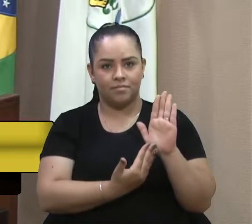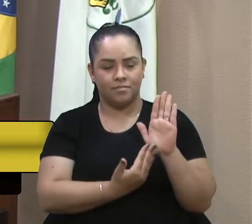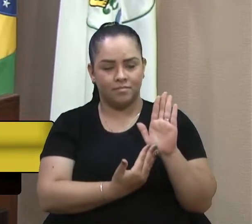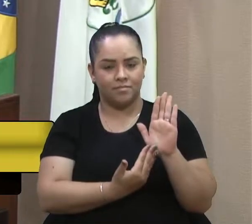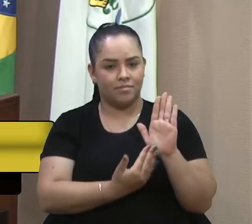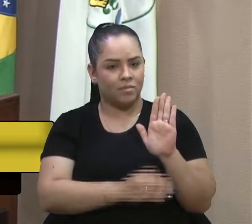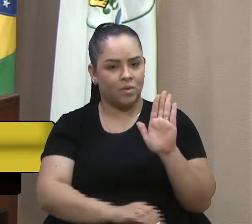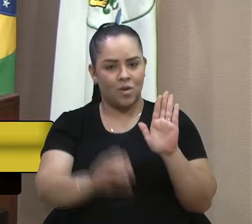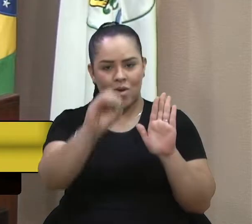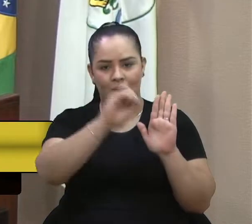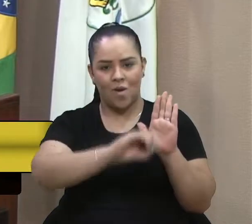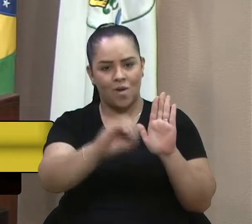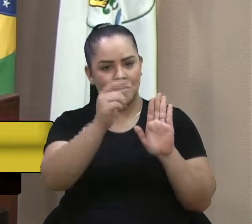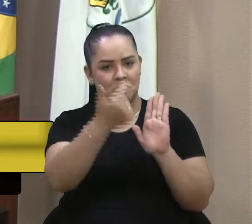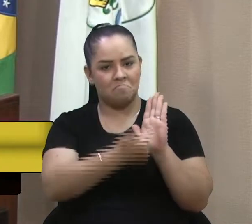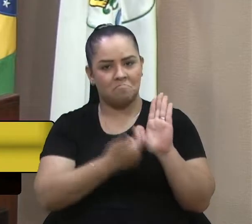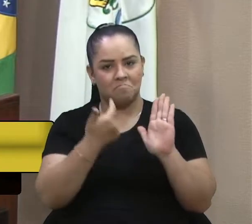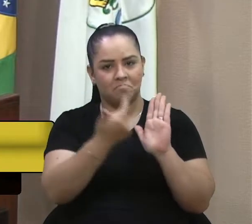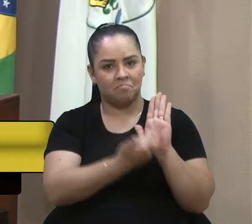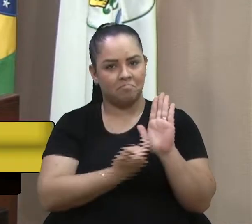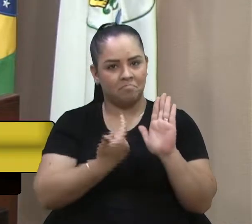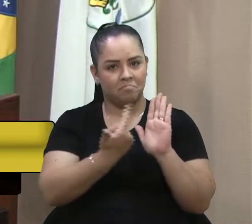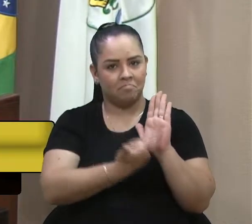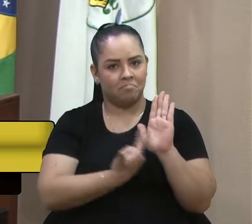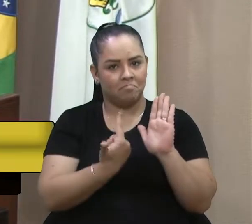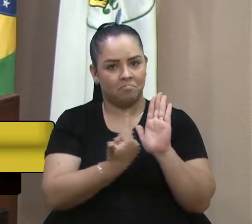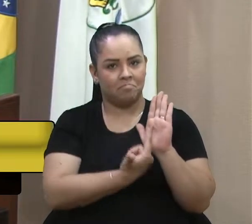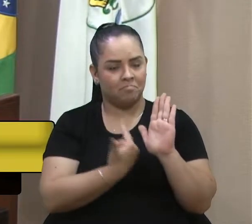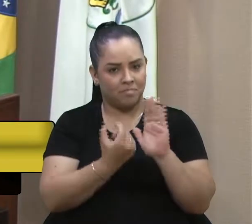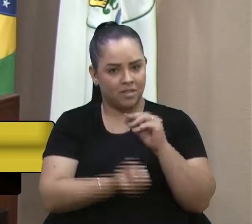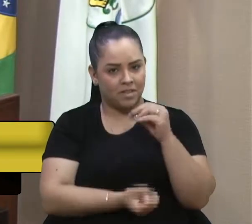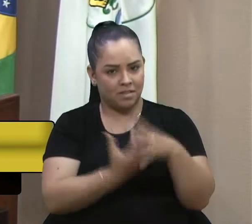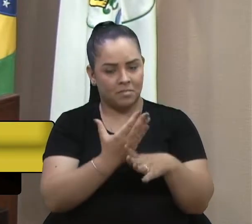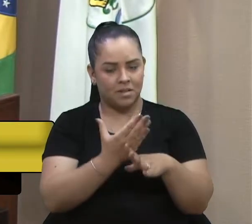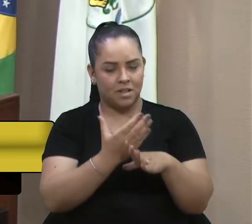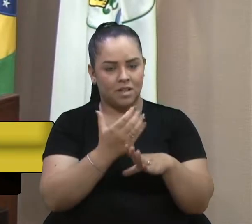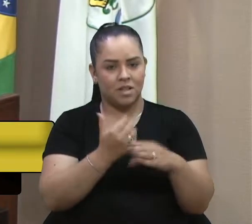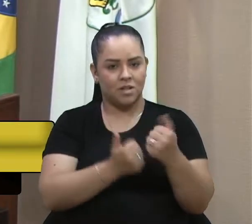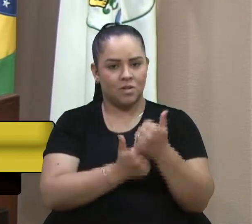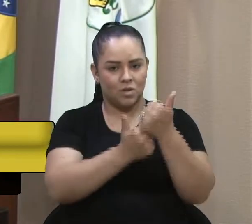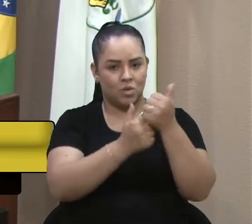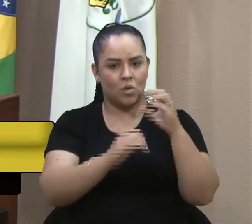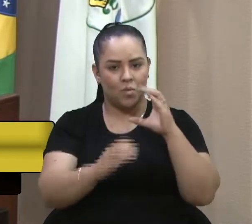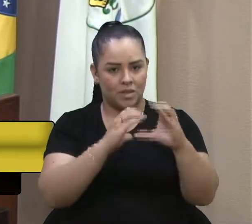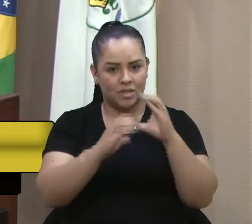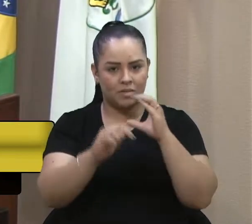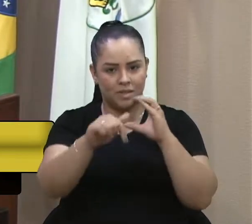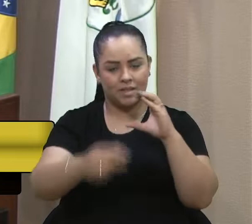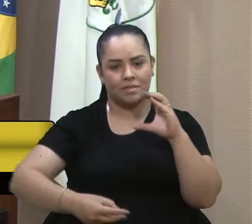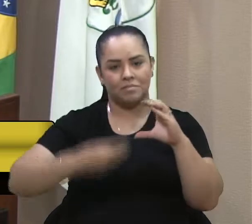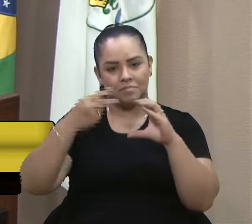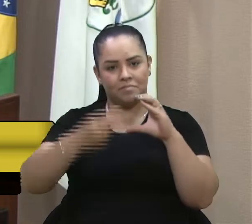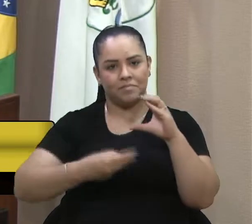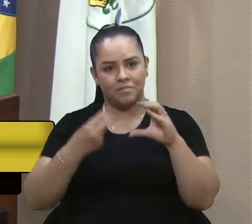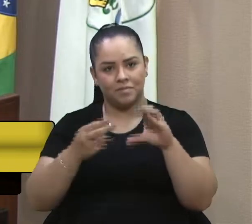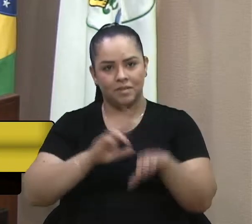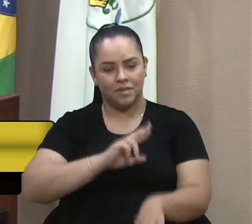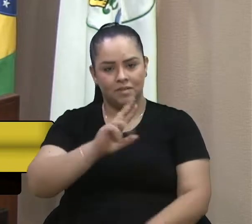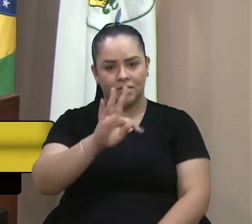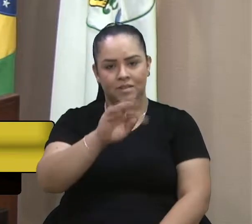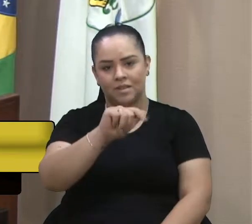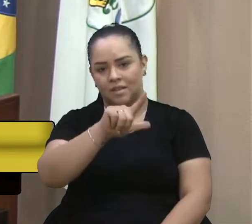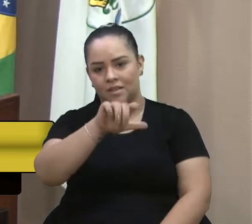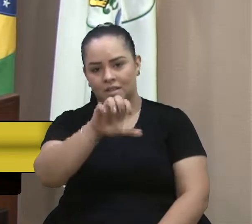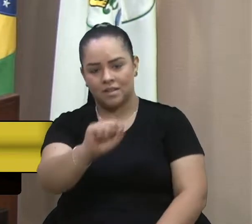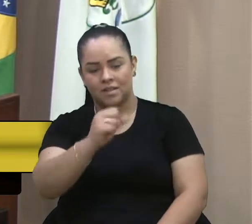excelente livro produzido pela Secretaria de Comunicação aqui da casa e em nome do Tales quero cumprimentar a